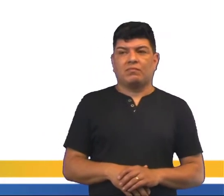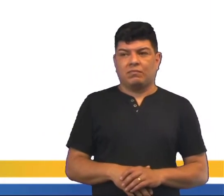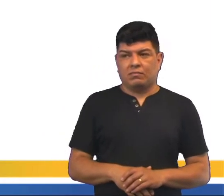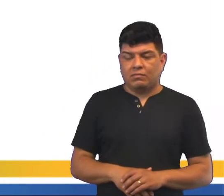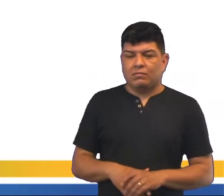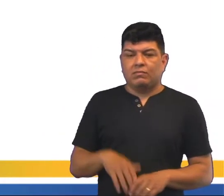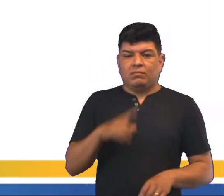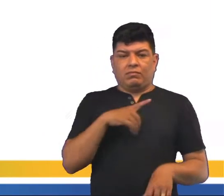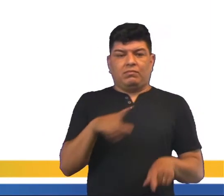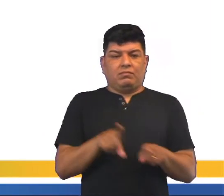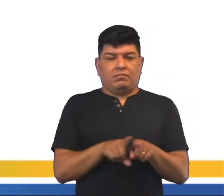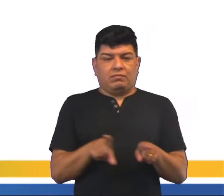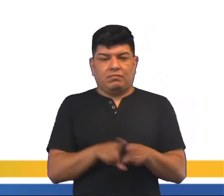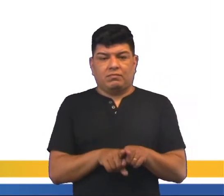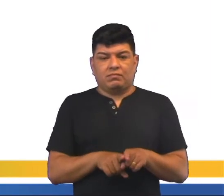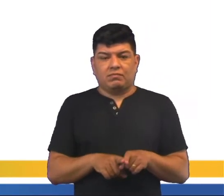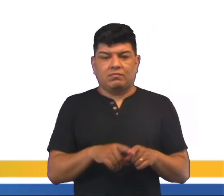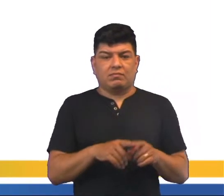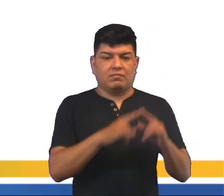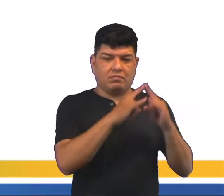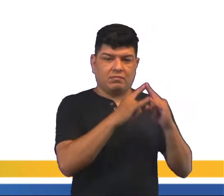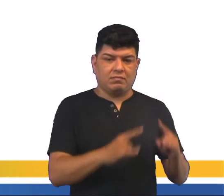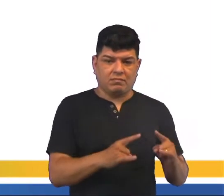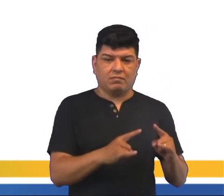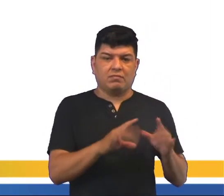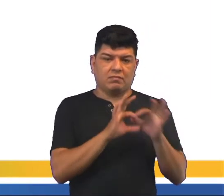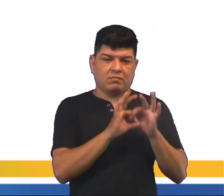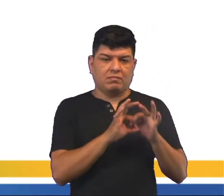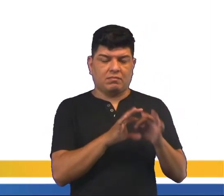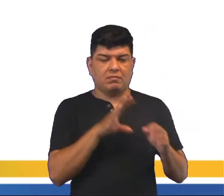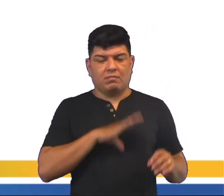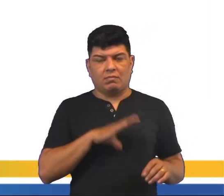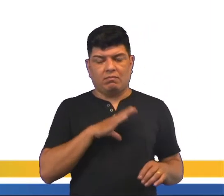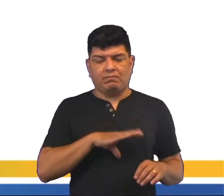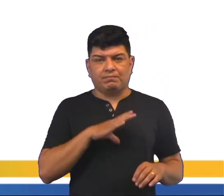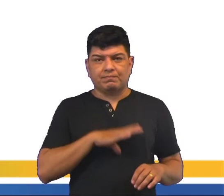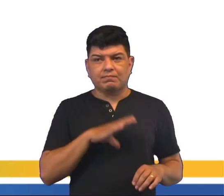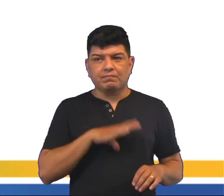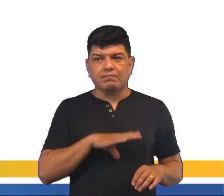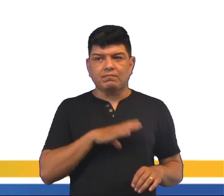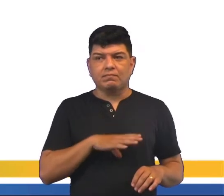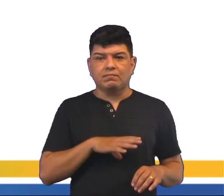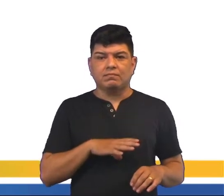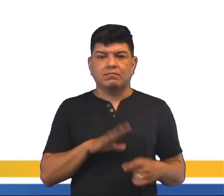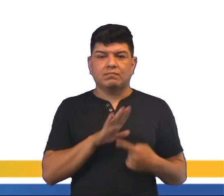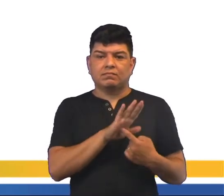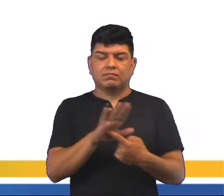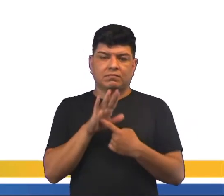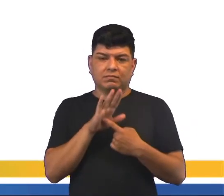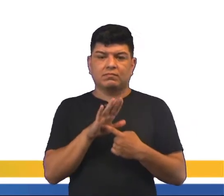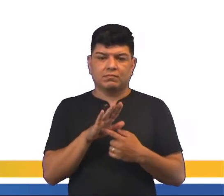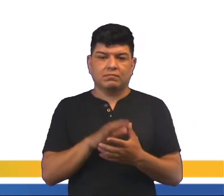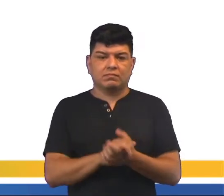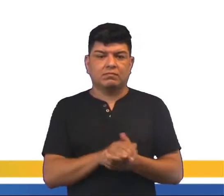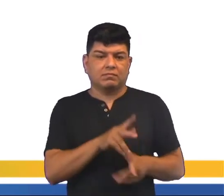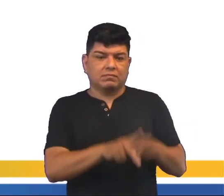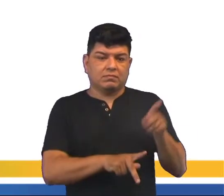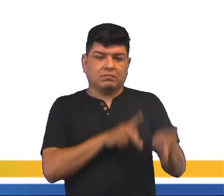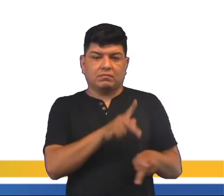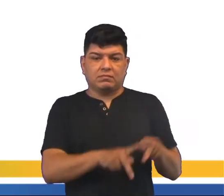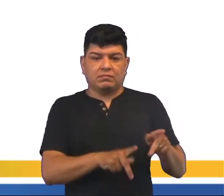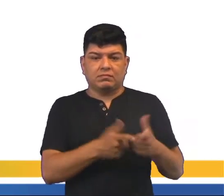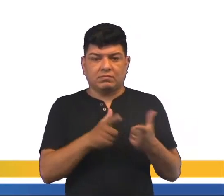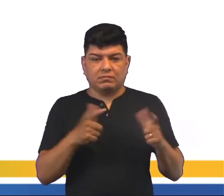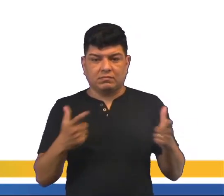Nós vamos ter também a favelização e a segregação urbana. Isso eu citei quando eu falei das favelas. A população